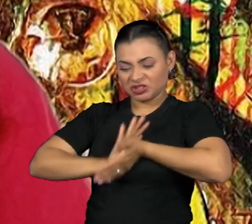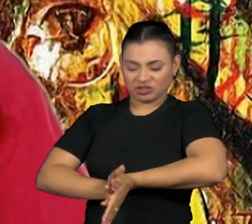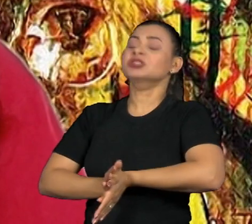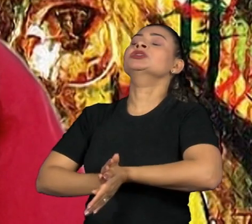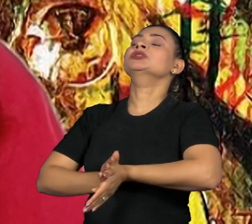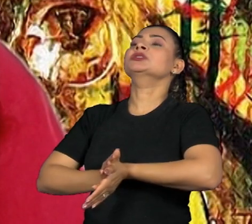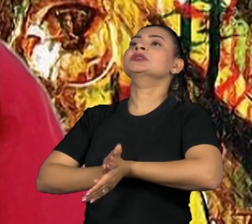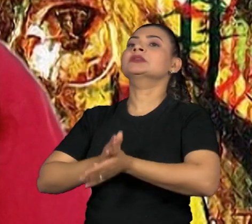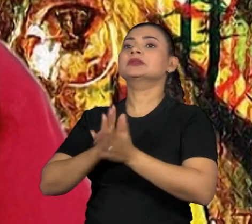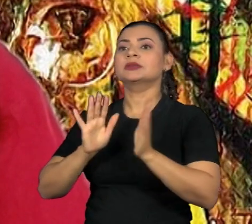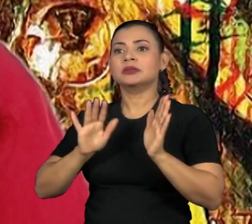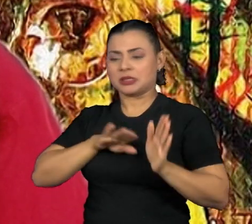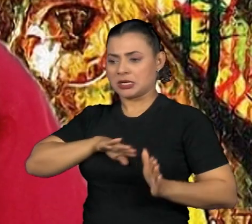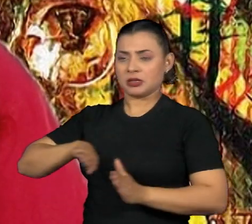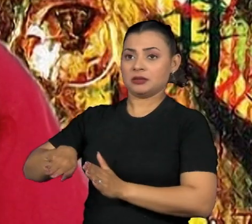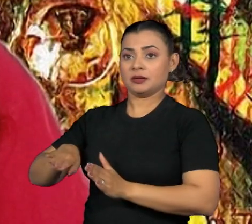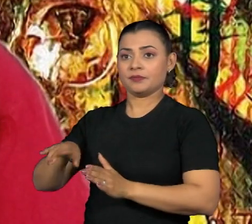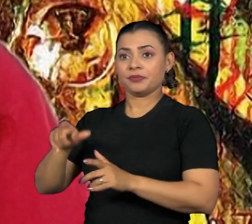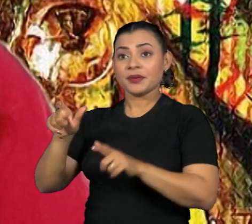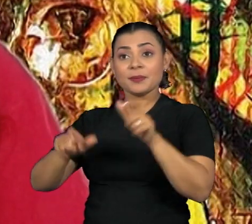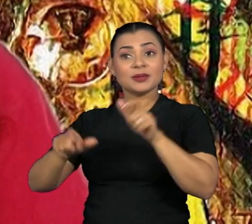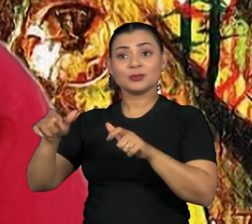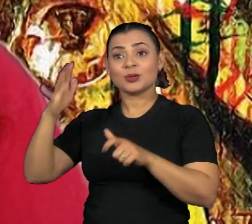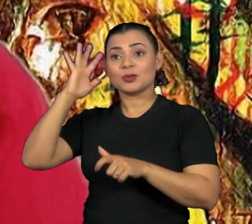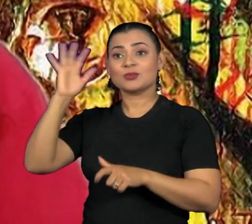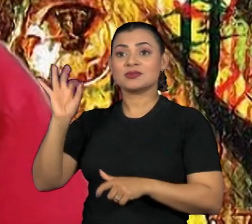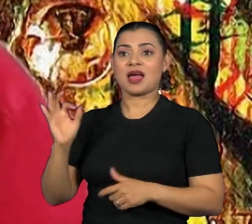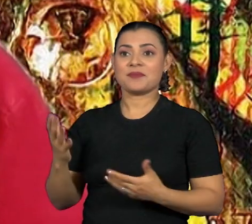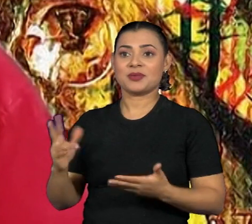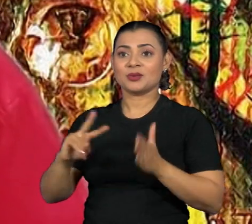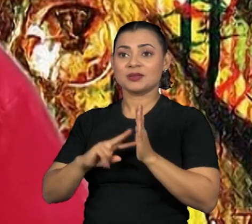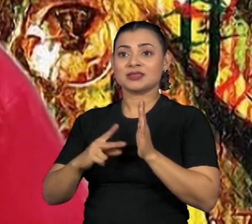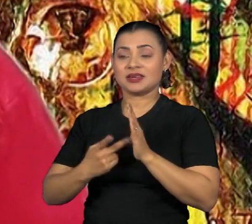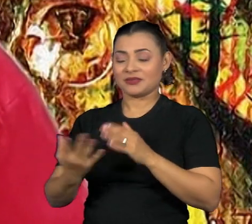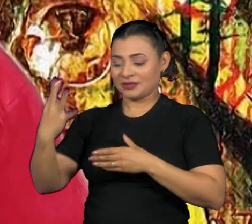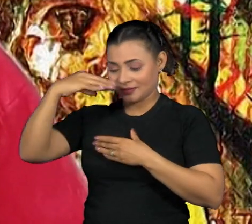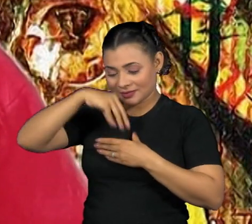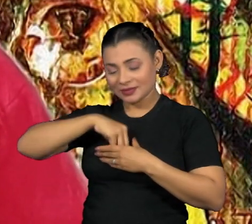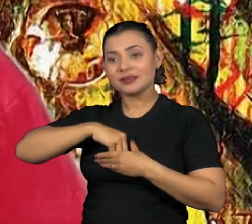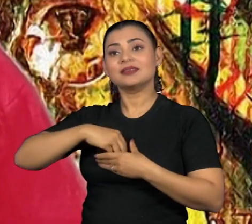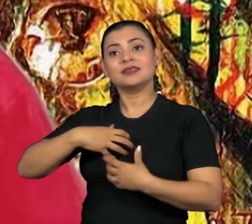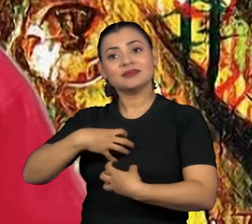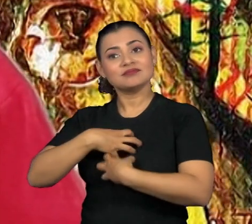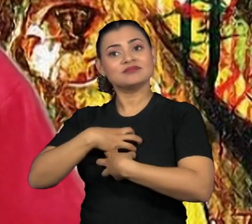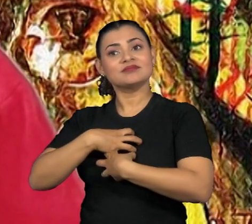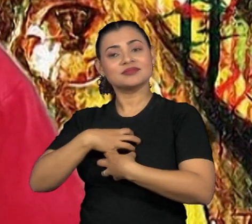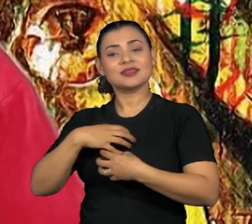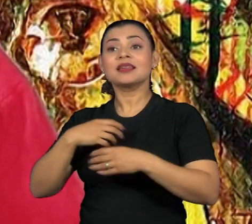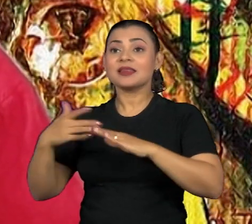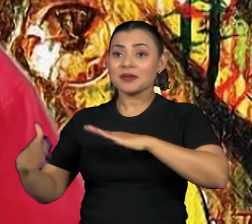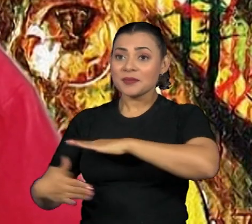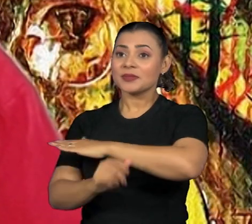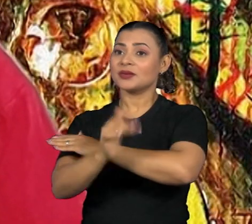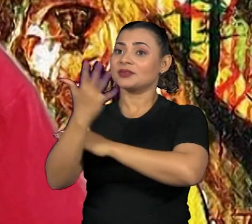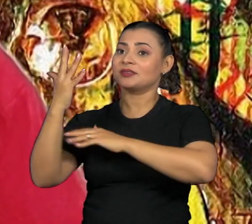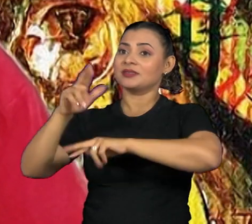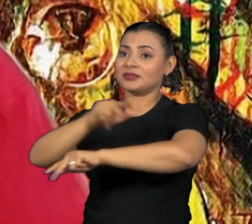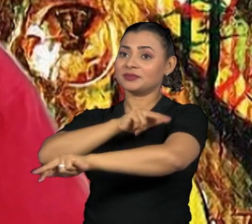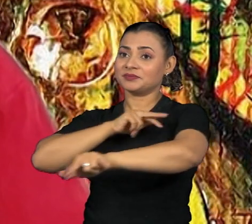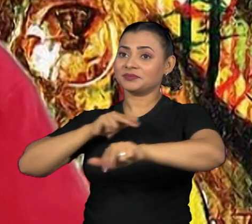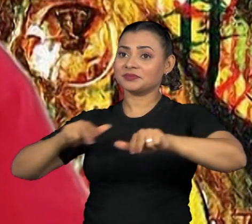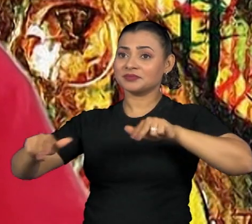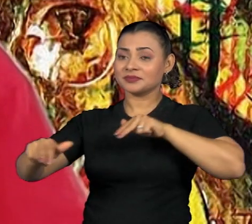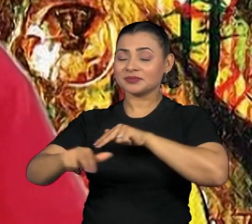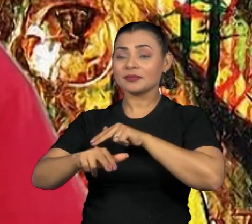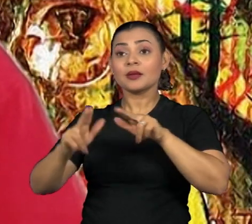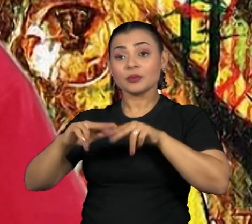mas geralmente as pessoas não têm entendimento do que é isso dentro do processo da nossa biodiversidade. E nós, povos indígenas, estamos